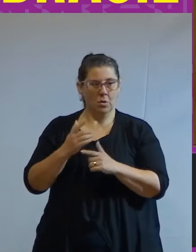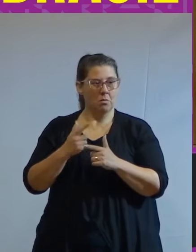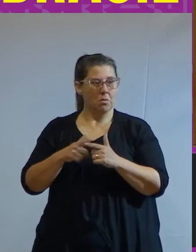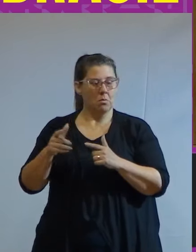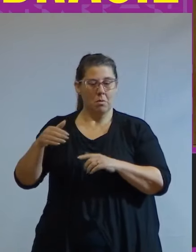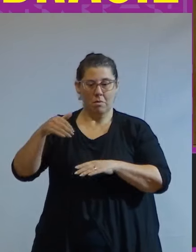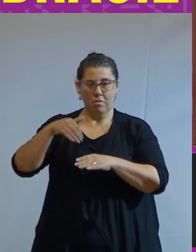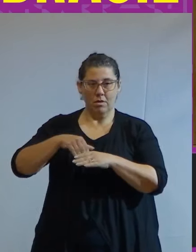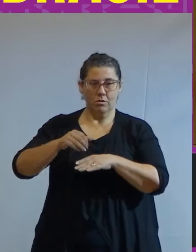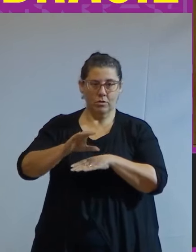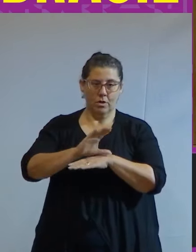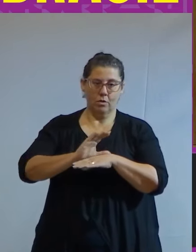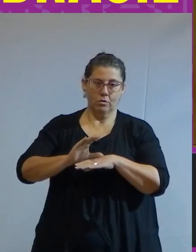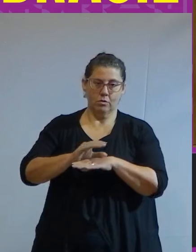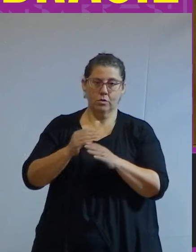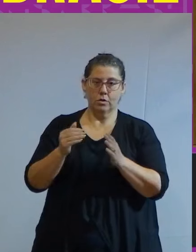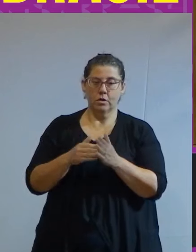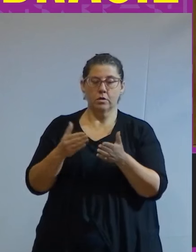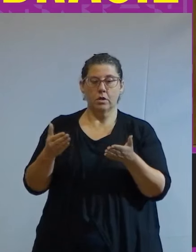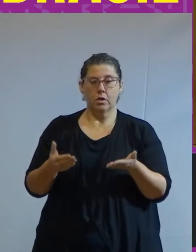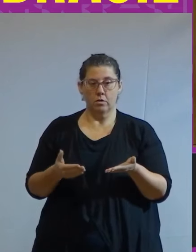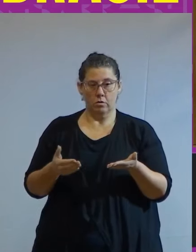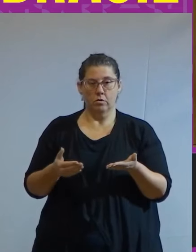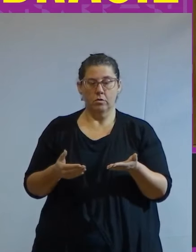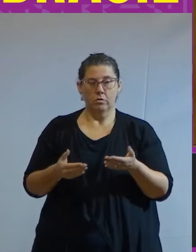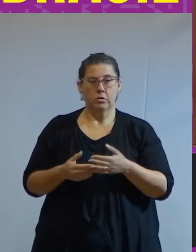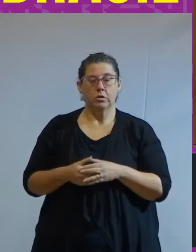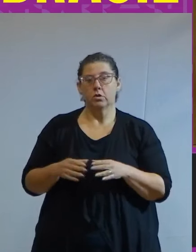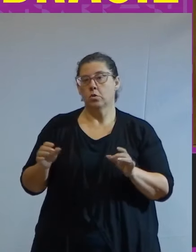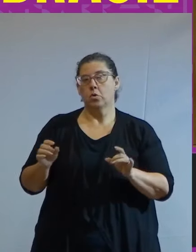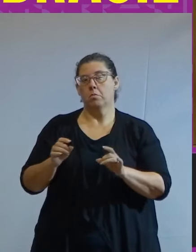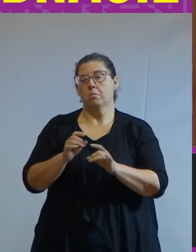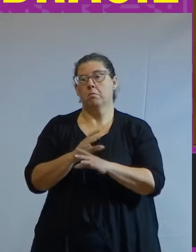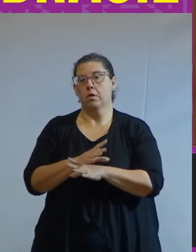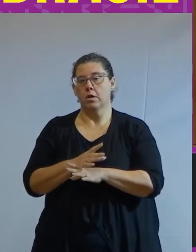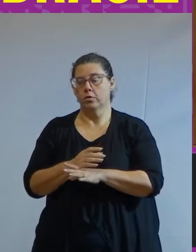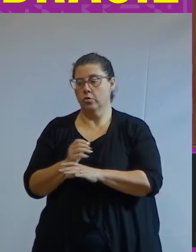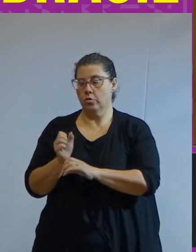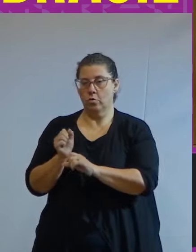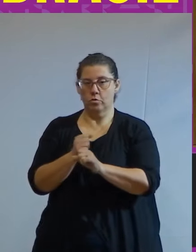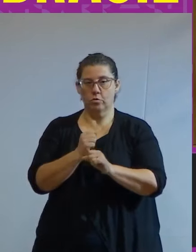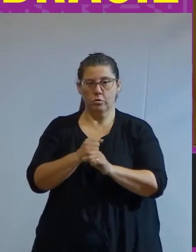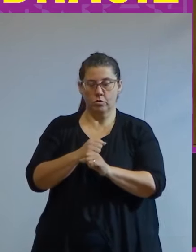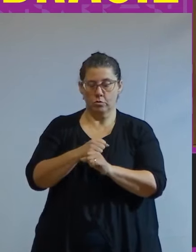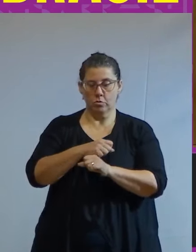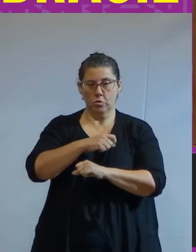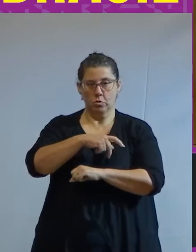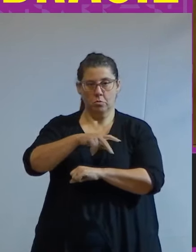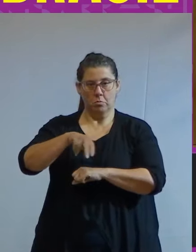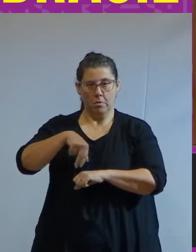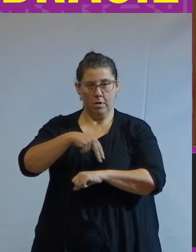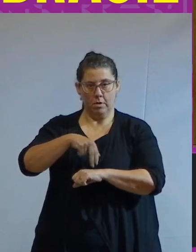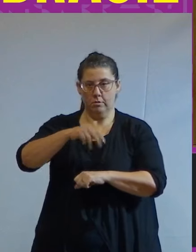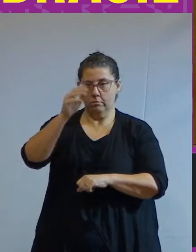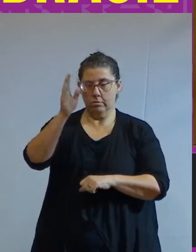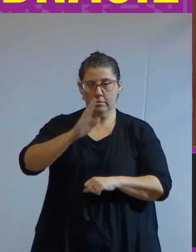Constituição, que até hoje impede que se complete a construção do Brasil como nação. Apartheid esse que